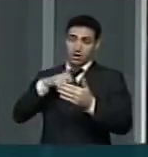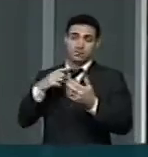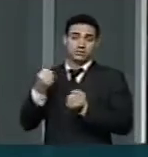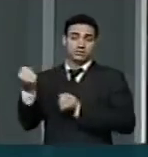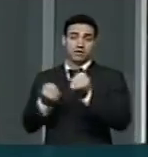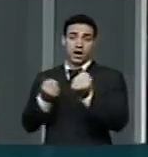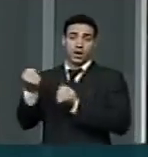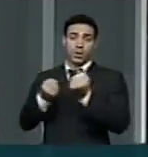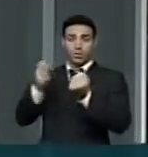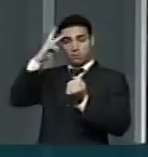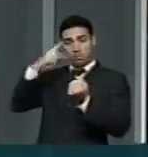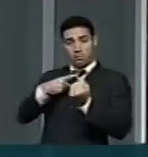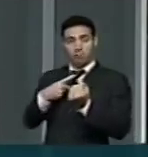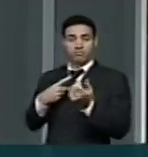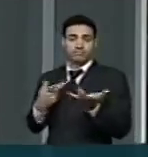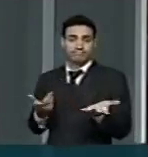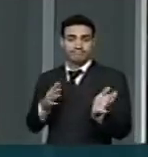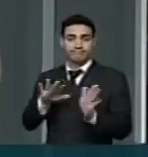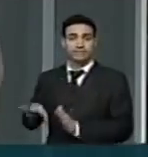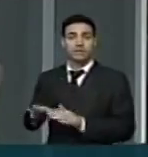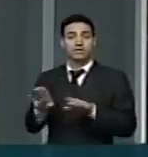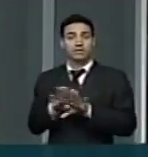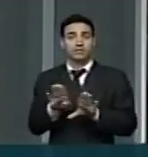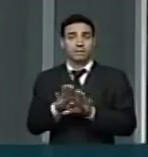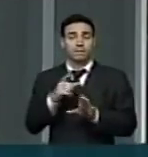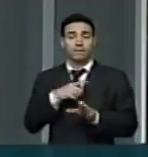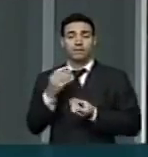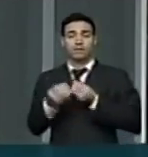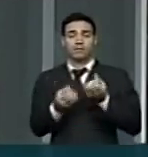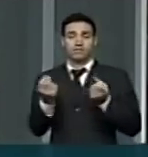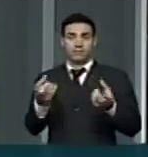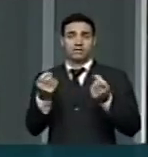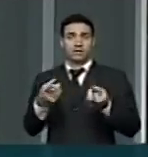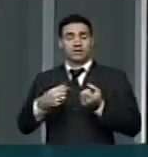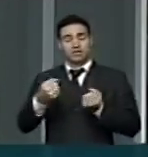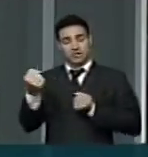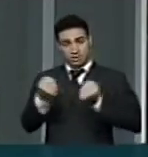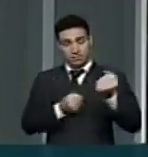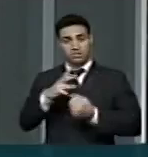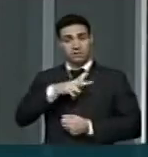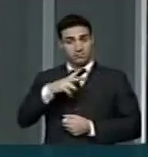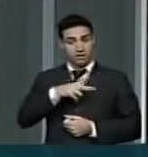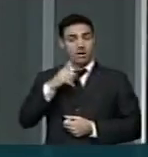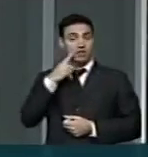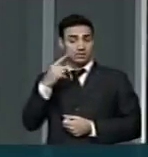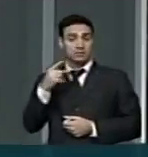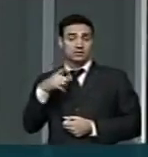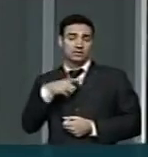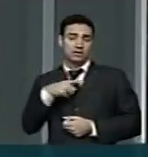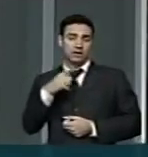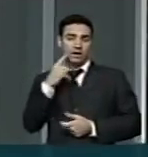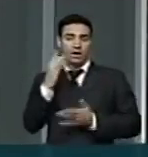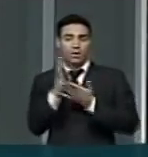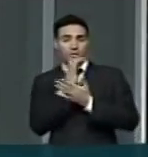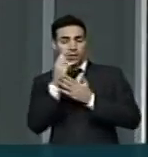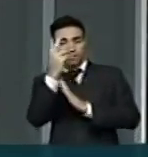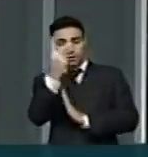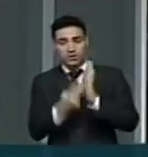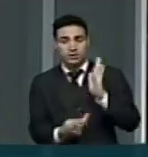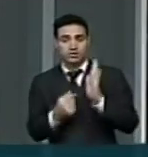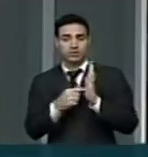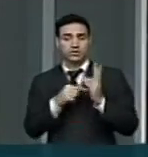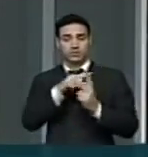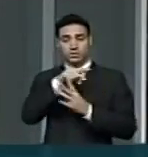nos benefícios da vinda de veículos privados, que a gente se observa políticas no âmbito dos três